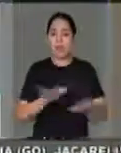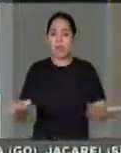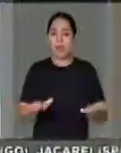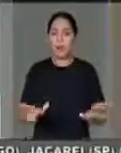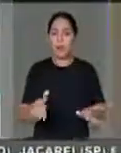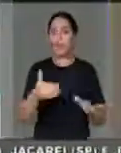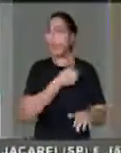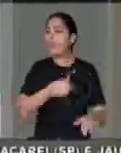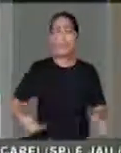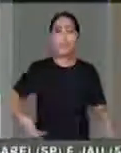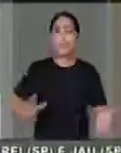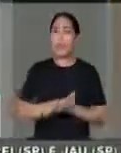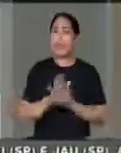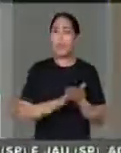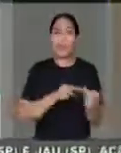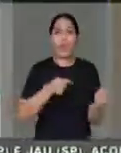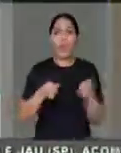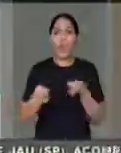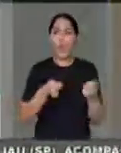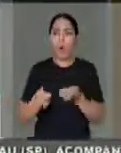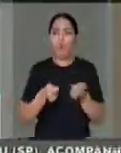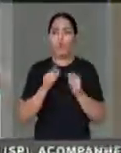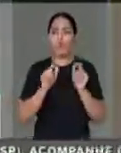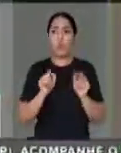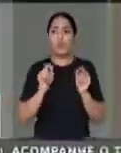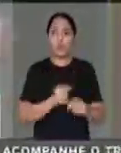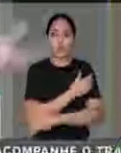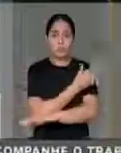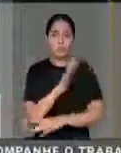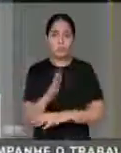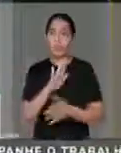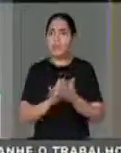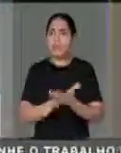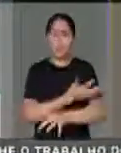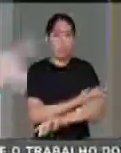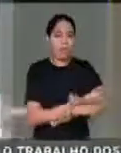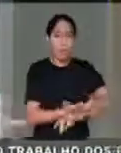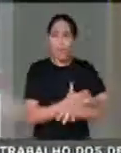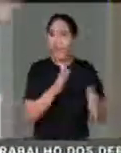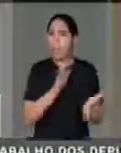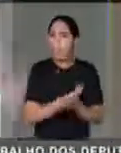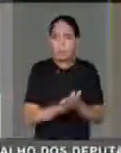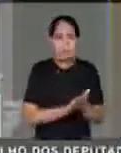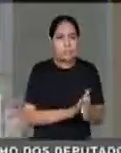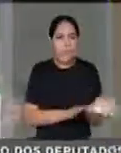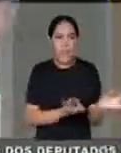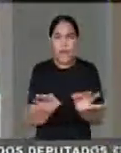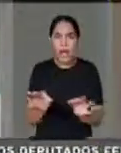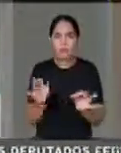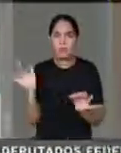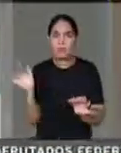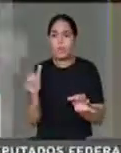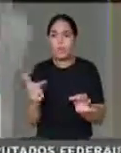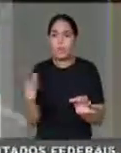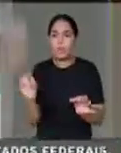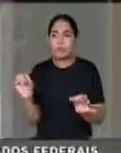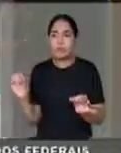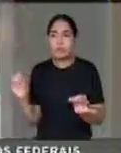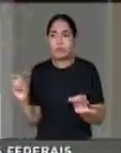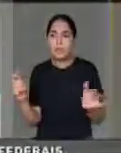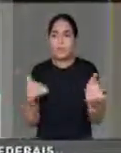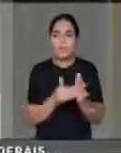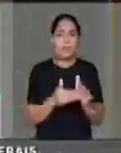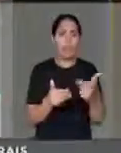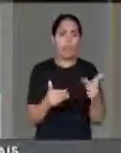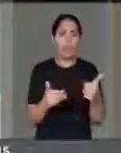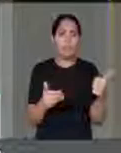nenhum plano de controle ao desmatamento da Amazônia, nem do Cerrado. Isso de 2005 a 2012 fez